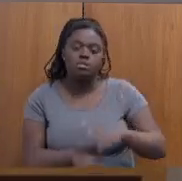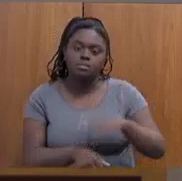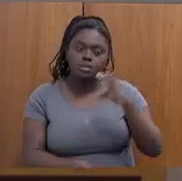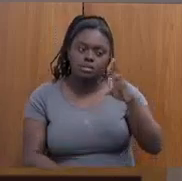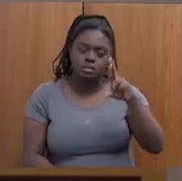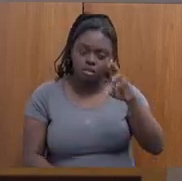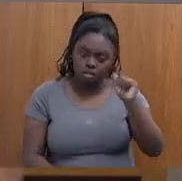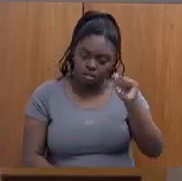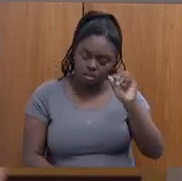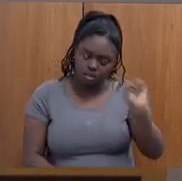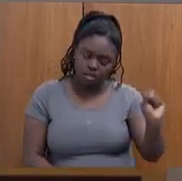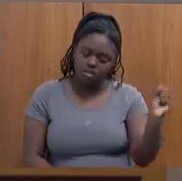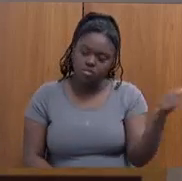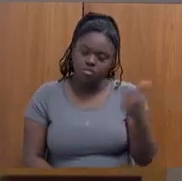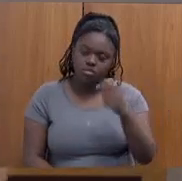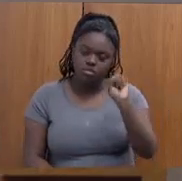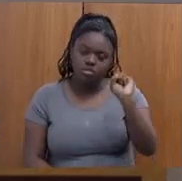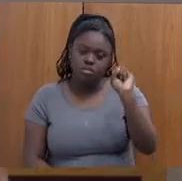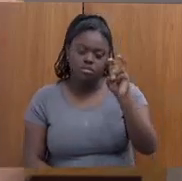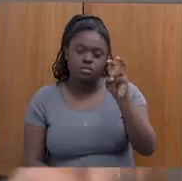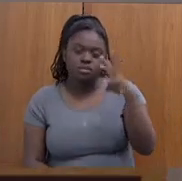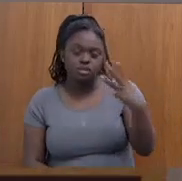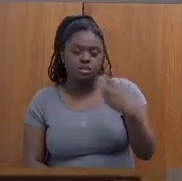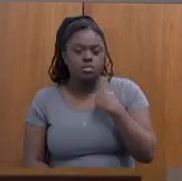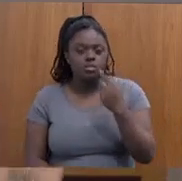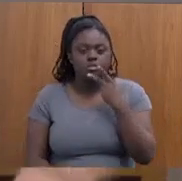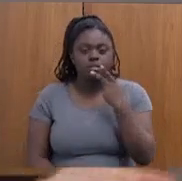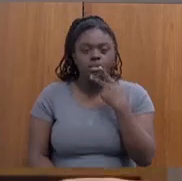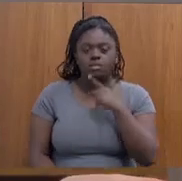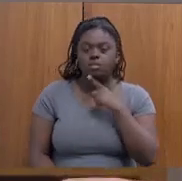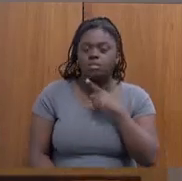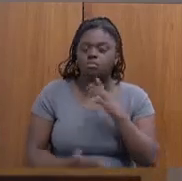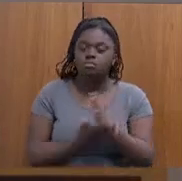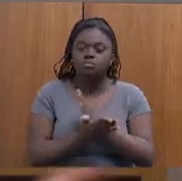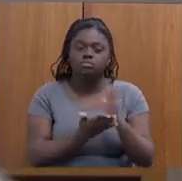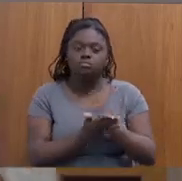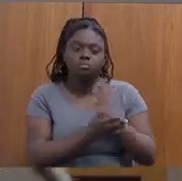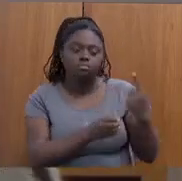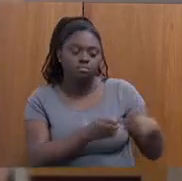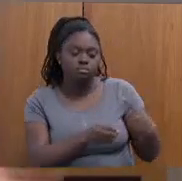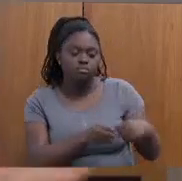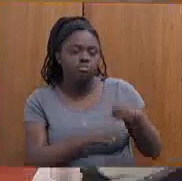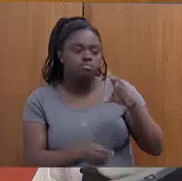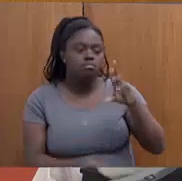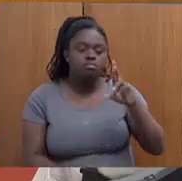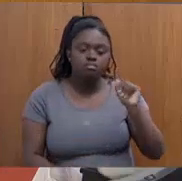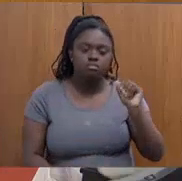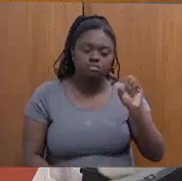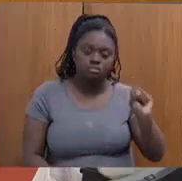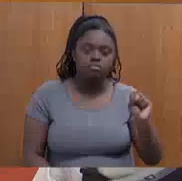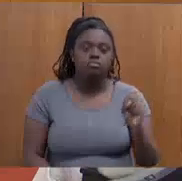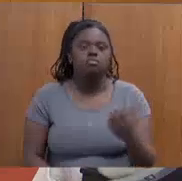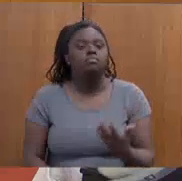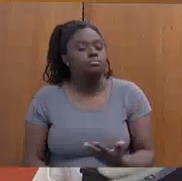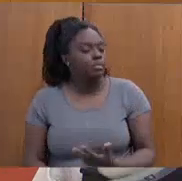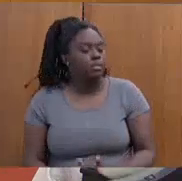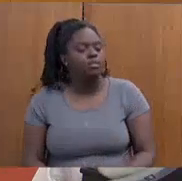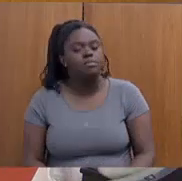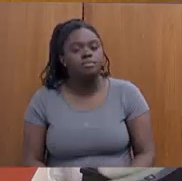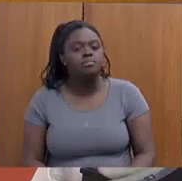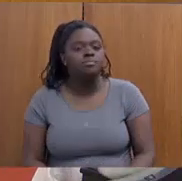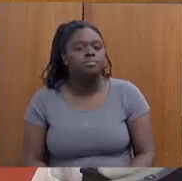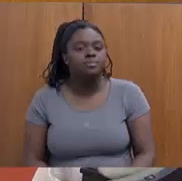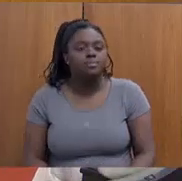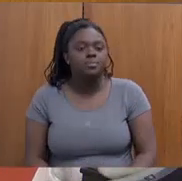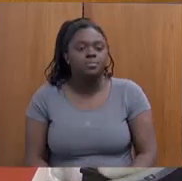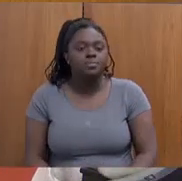853, né? Estou falando que eu tenho uns municípios, eu tenho um único CRAS, e um município... déficos tem três, eu sei. Isso.